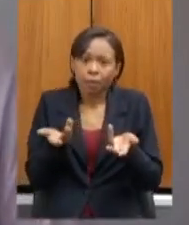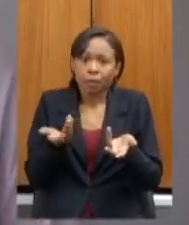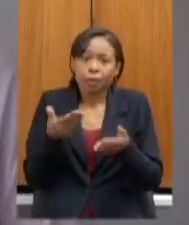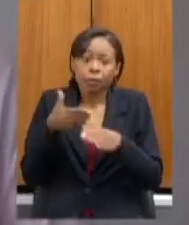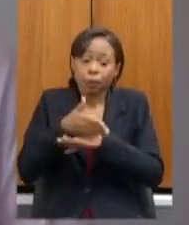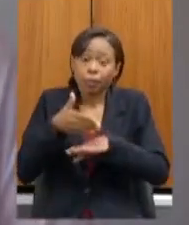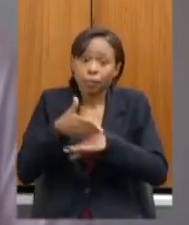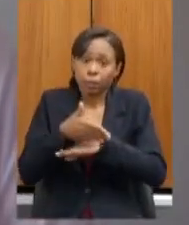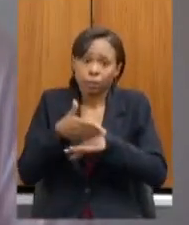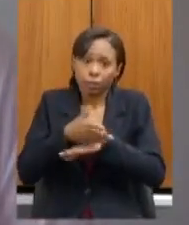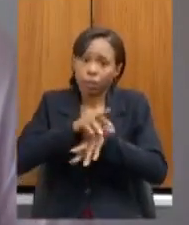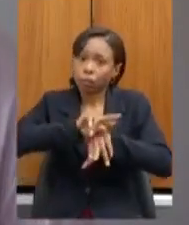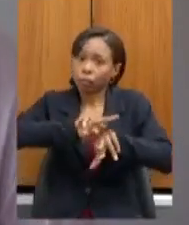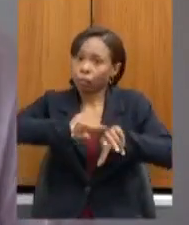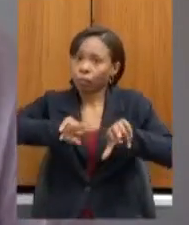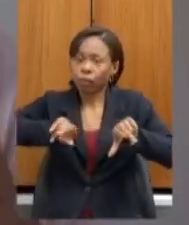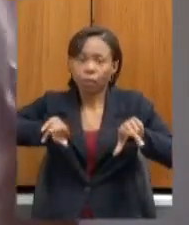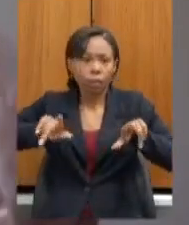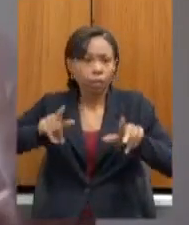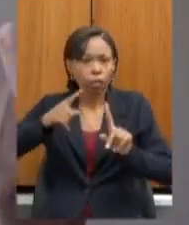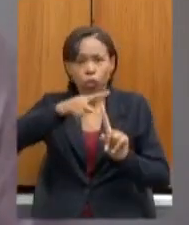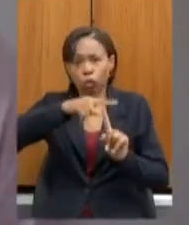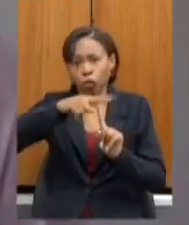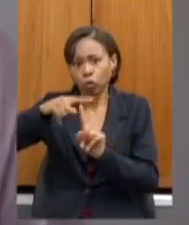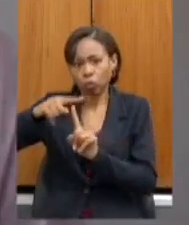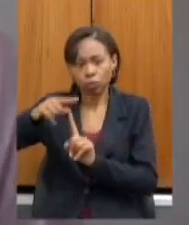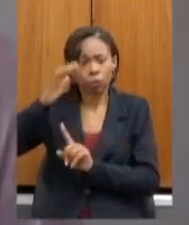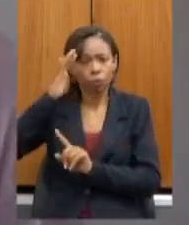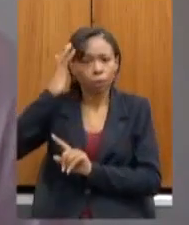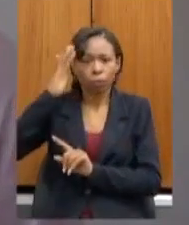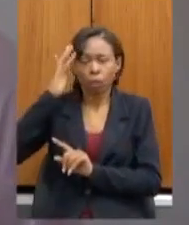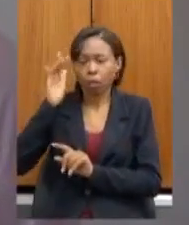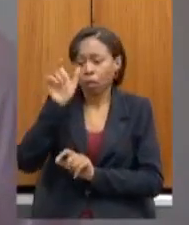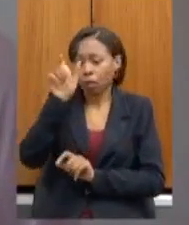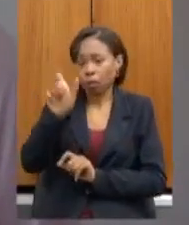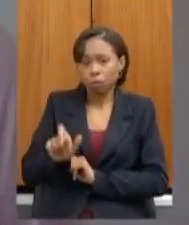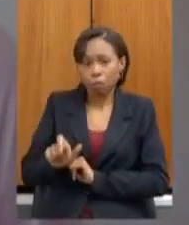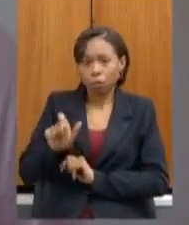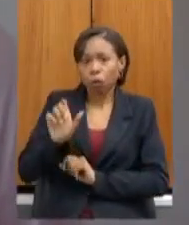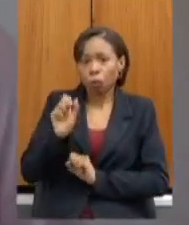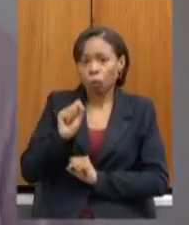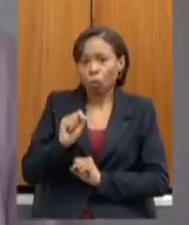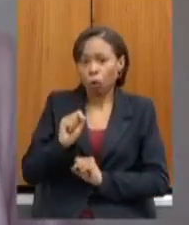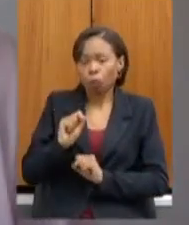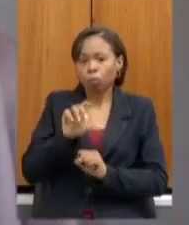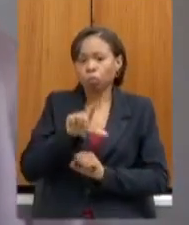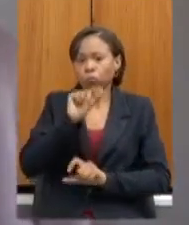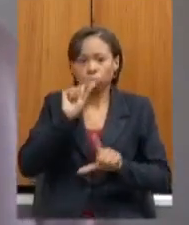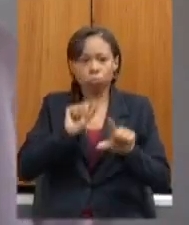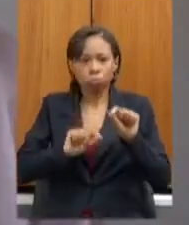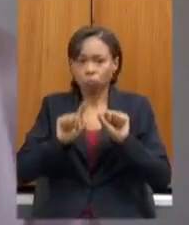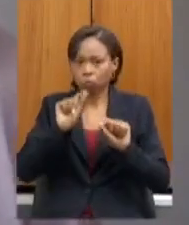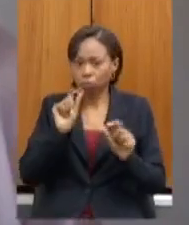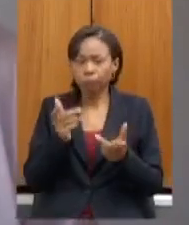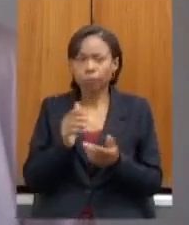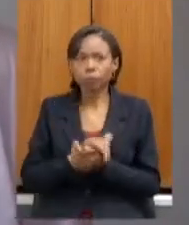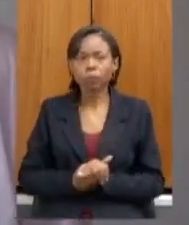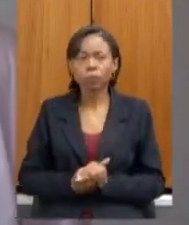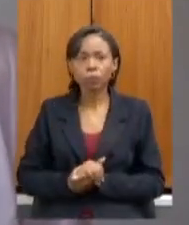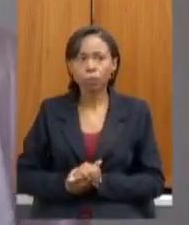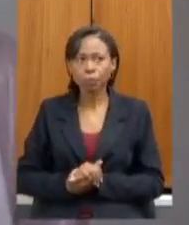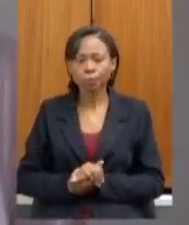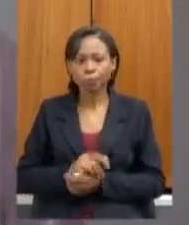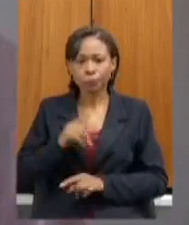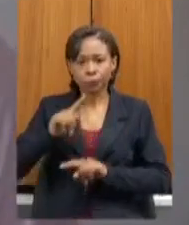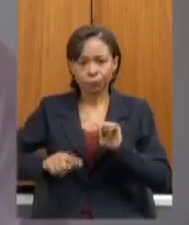acesso a diferentes formas de pensar para que o cidadão possa fazer suas escolhas sobre a situação da entrega dos pets